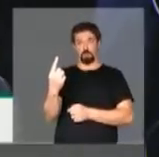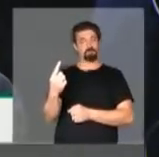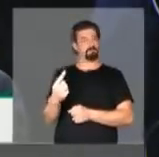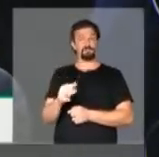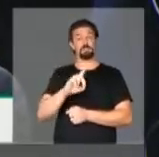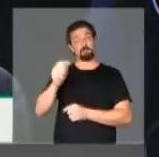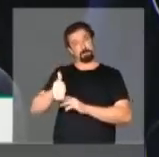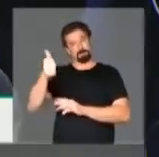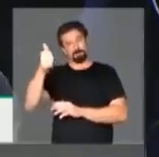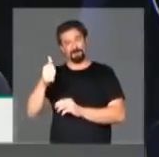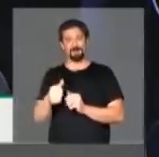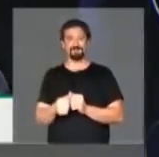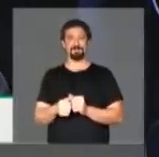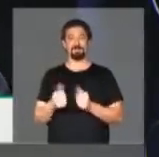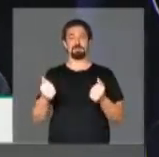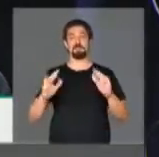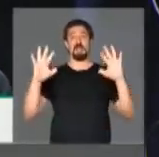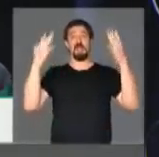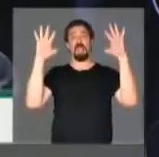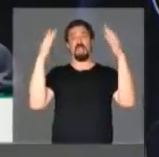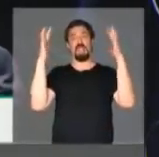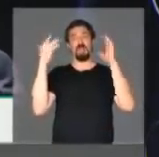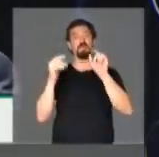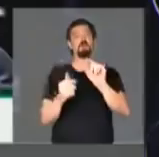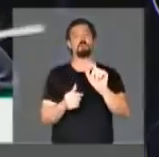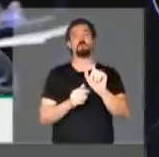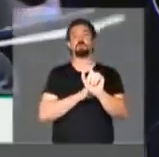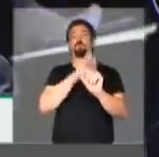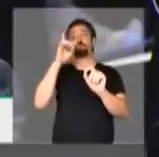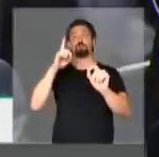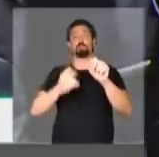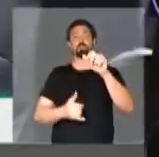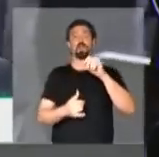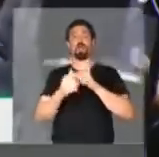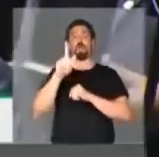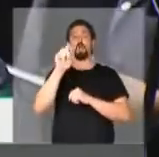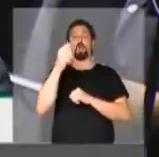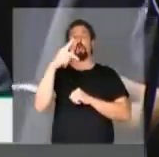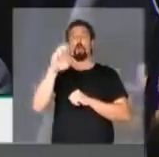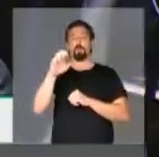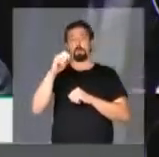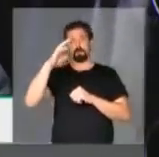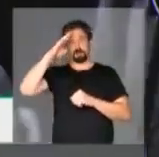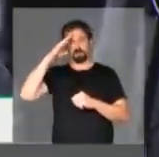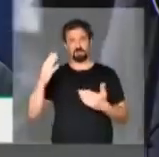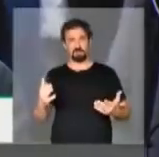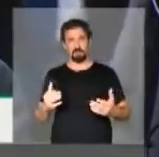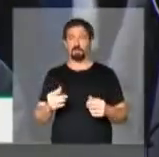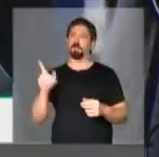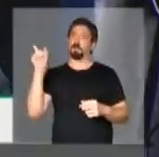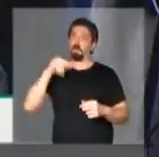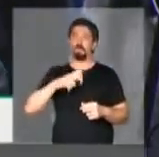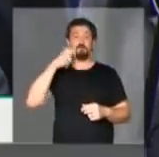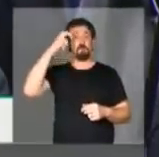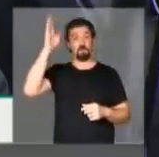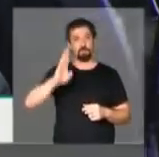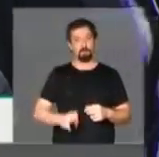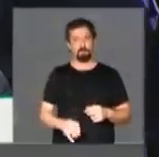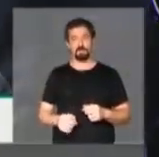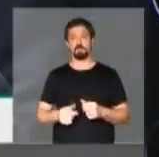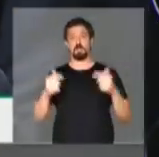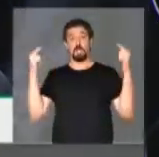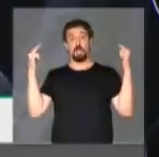dia 31, é dia 1º, tem que ser festejada o dia do golpe. É uma vergonha nesse país, é um